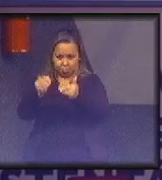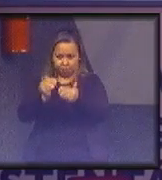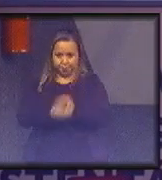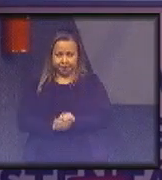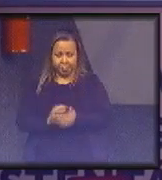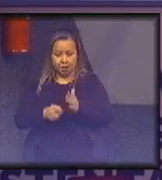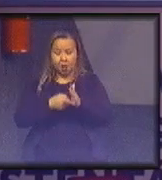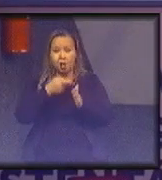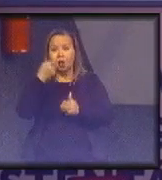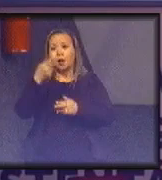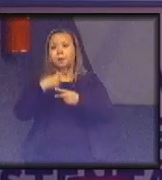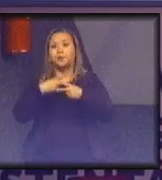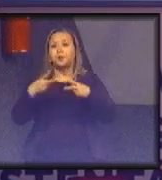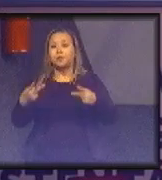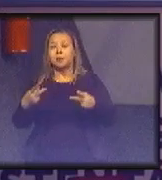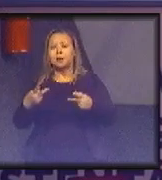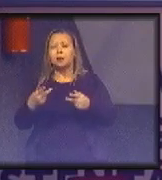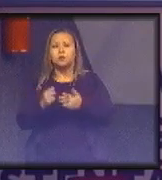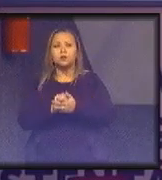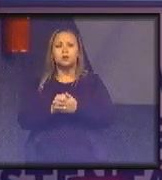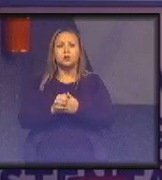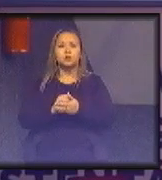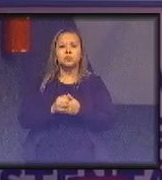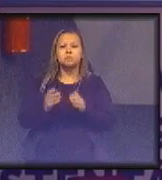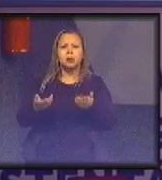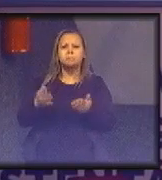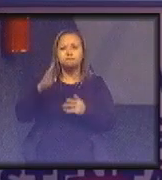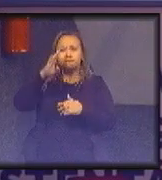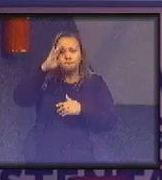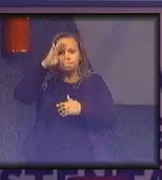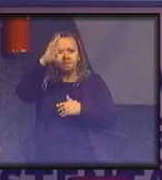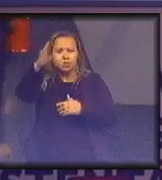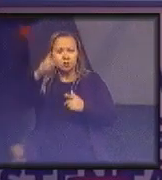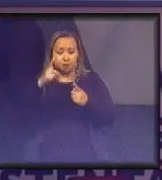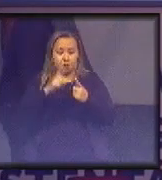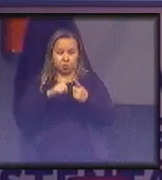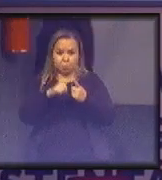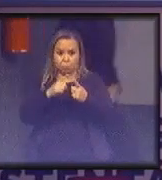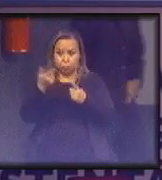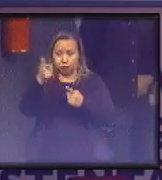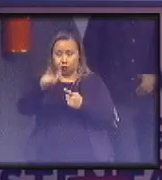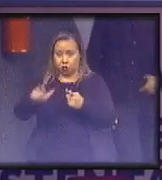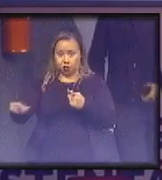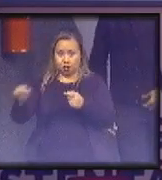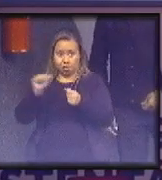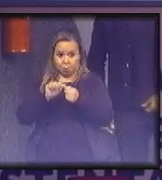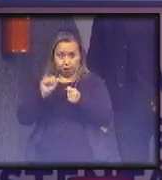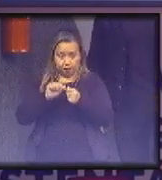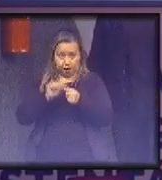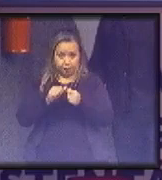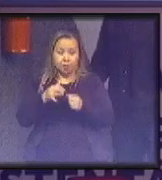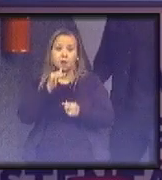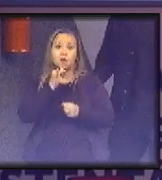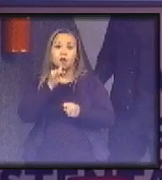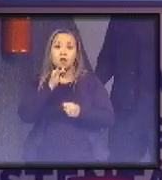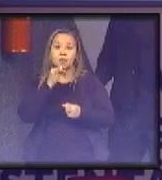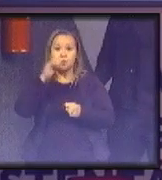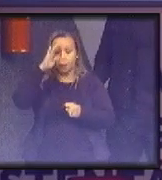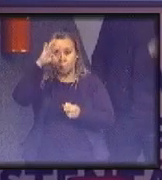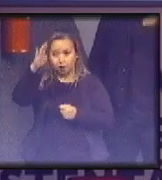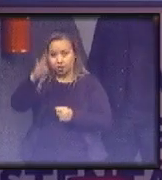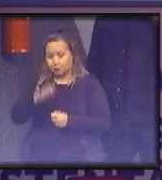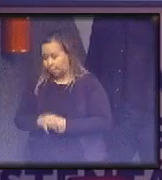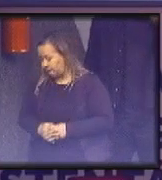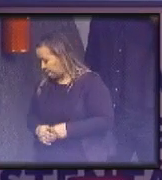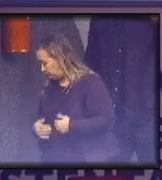A primeira coisa deveria dar preferência a recursos renováveis. Então, o exemplo é priorizar fontes renováveis de